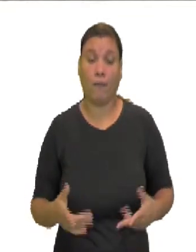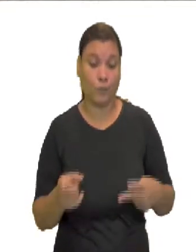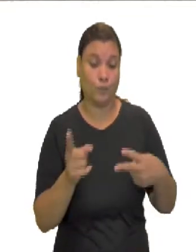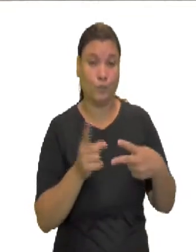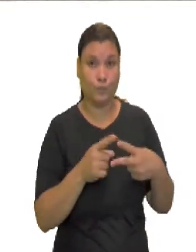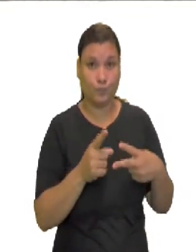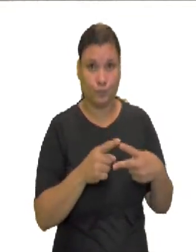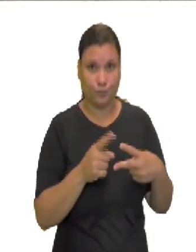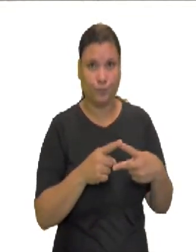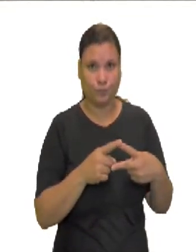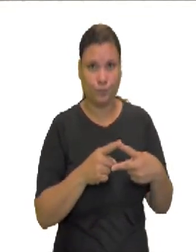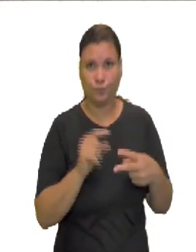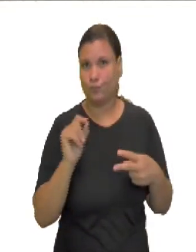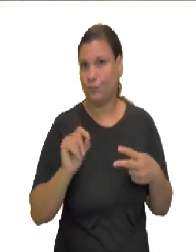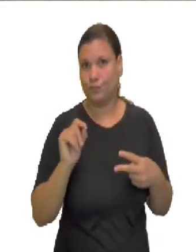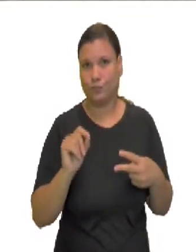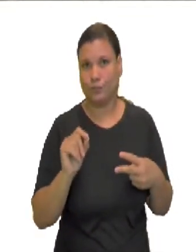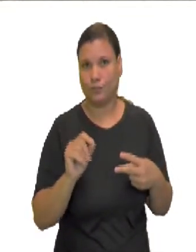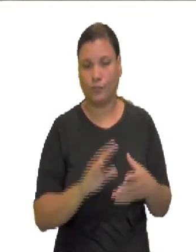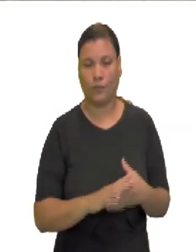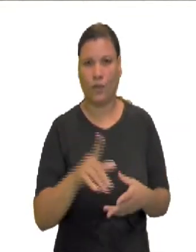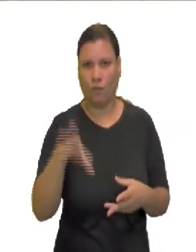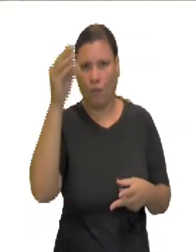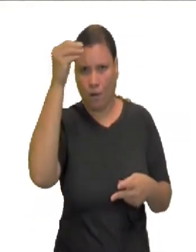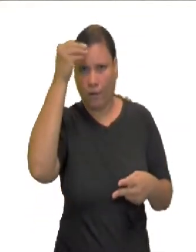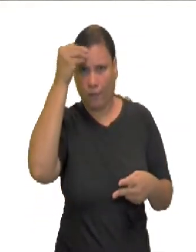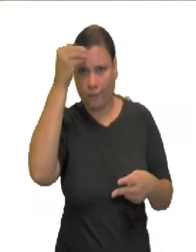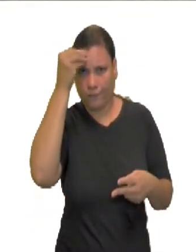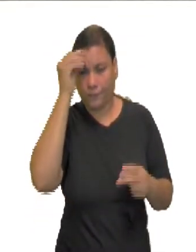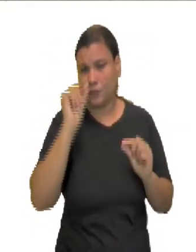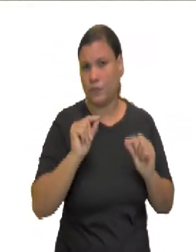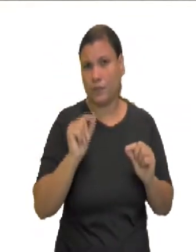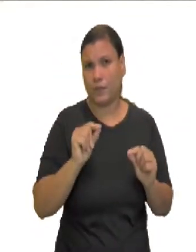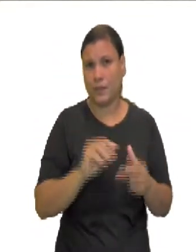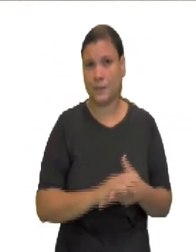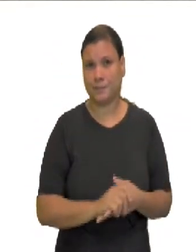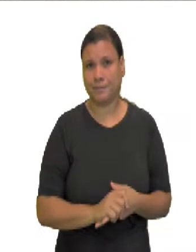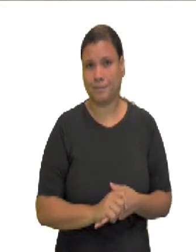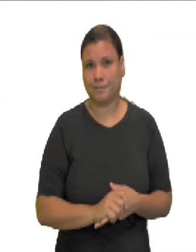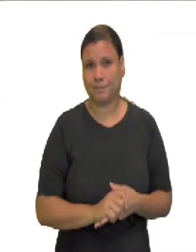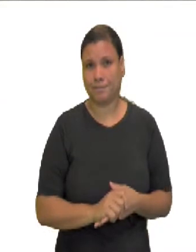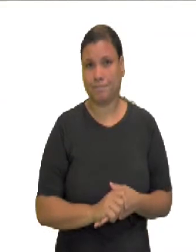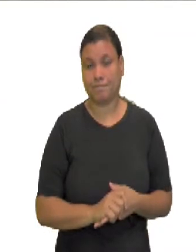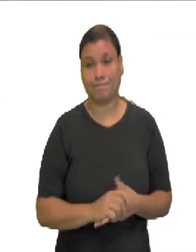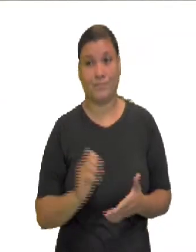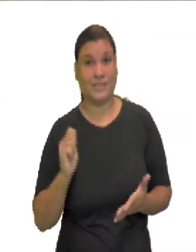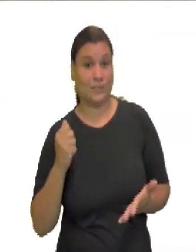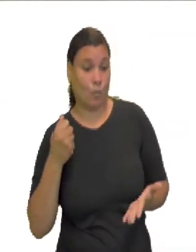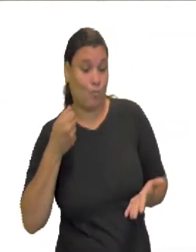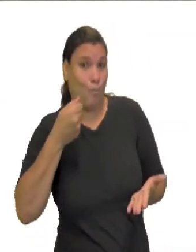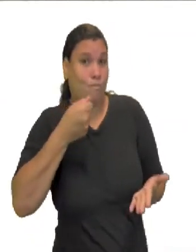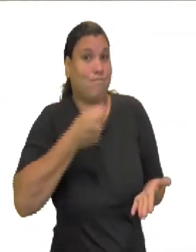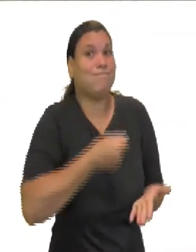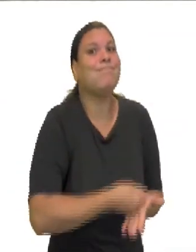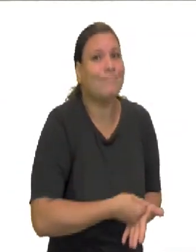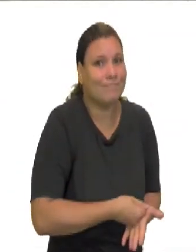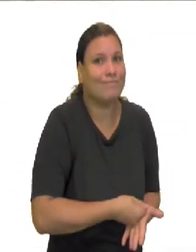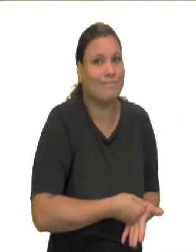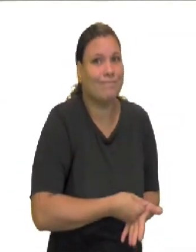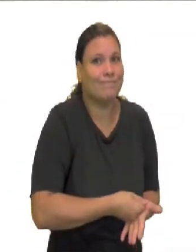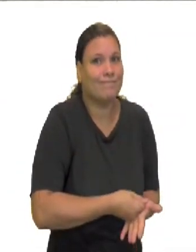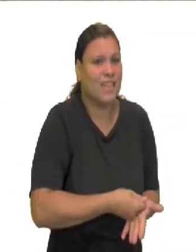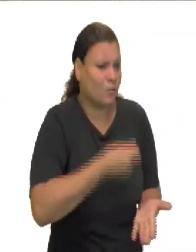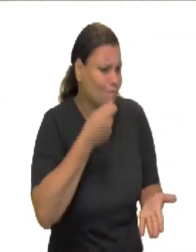que eu quero que fique na cabecinha de vocês, ele foi um imposto. Então ele foi